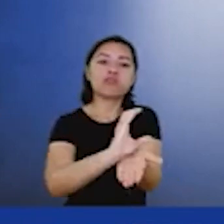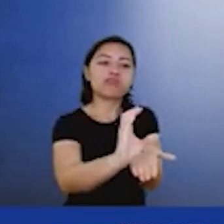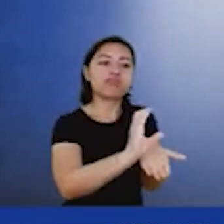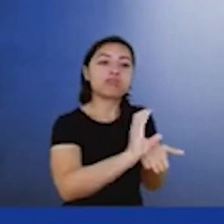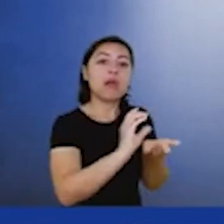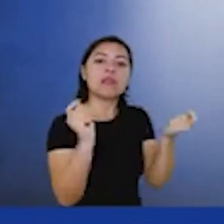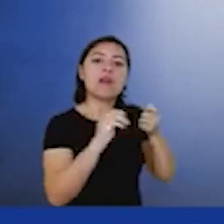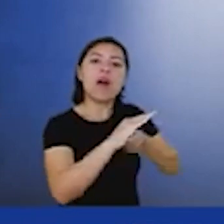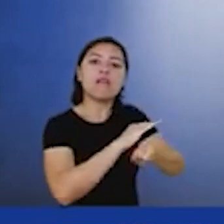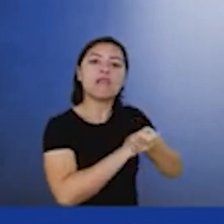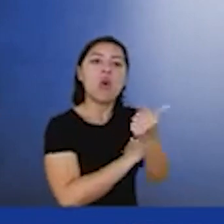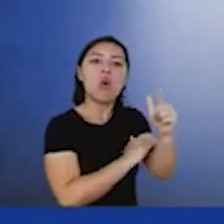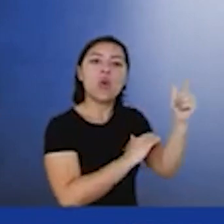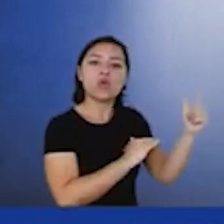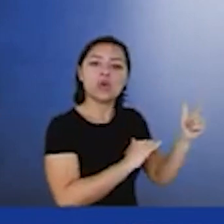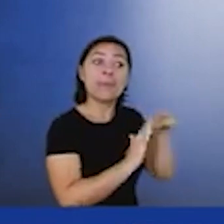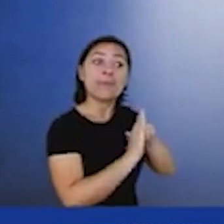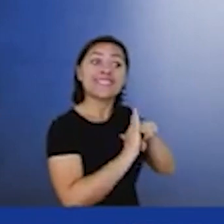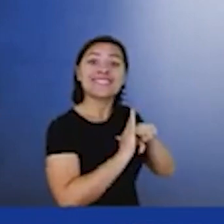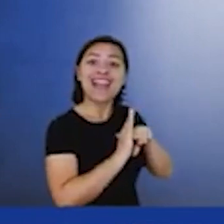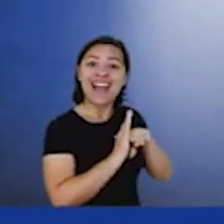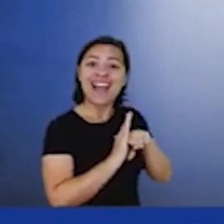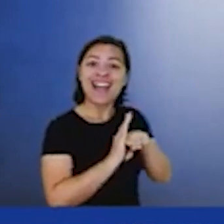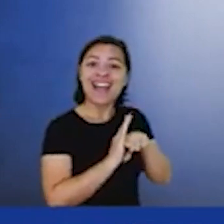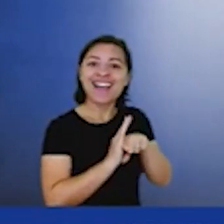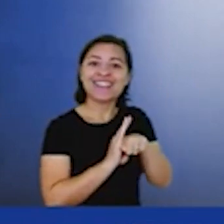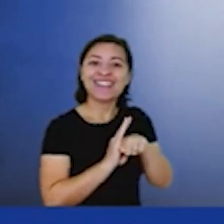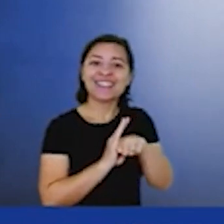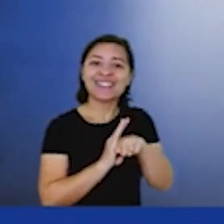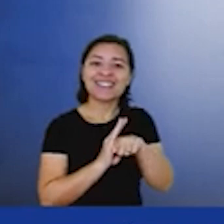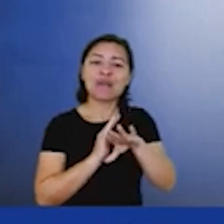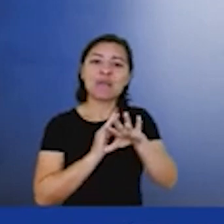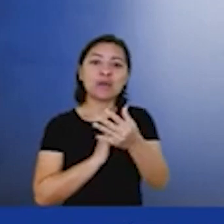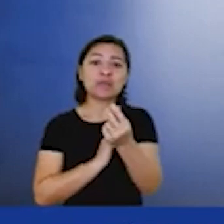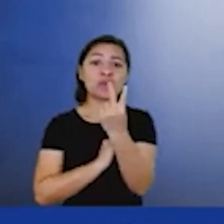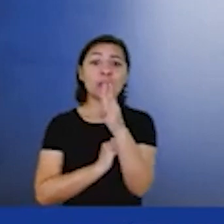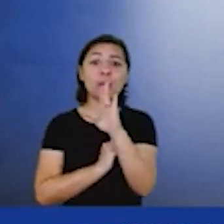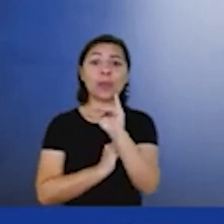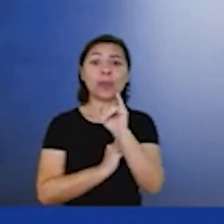pesquisa de desenvolvimento e inovação da ordem de 2 bilhões de reais.